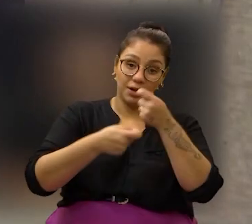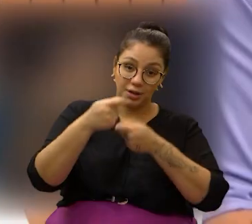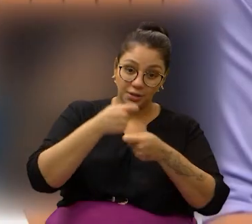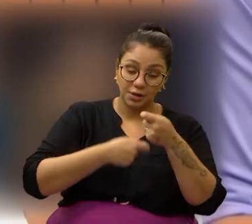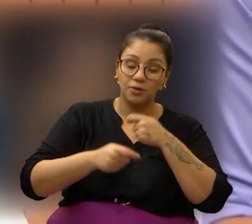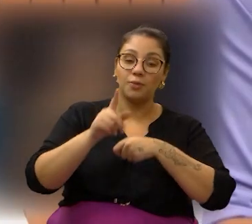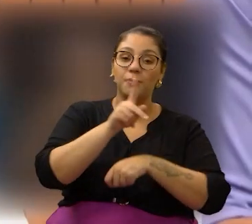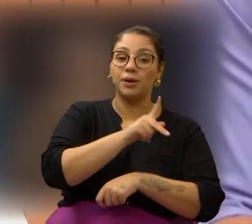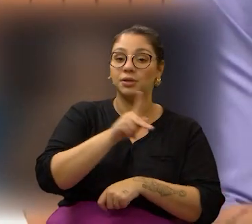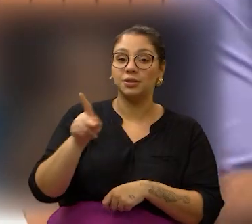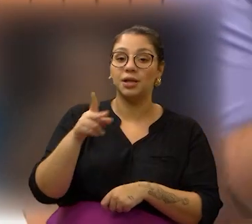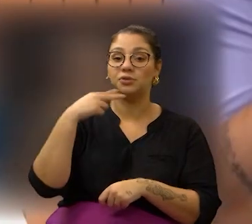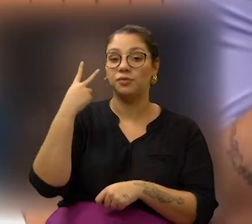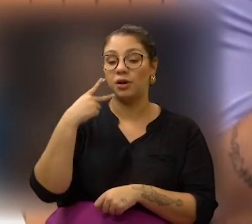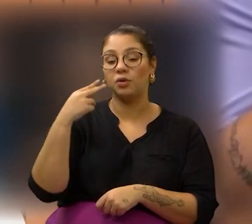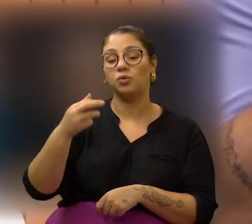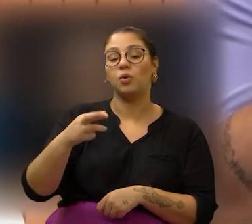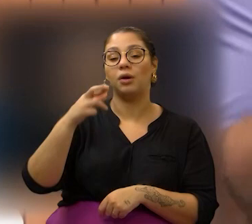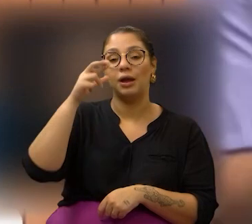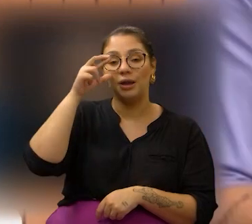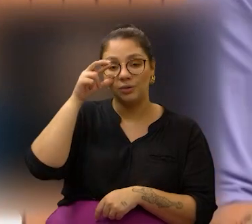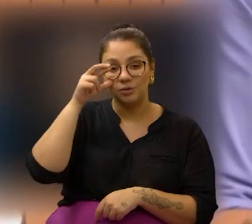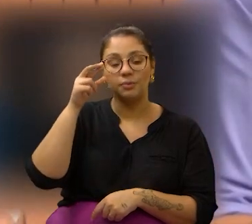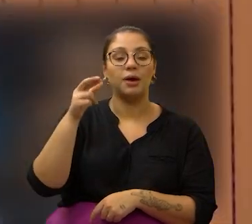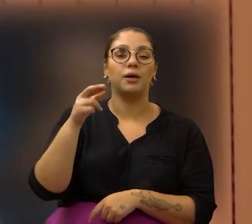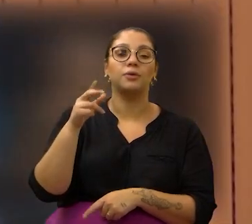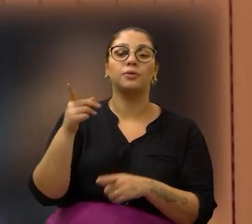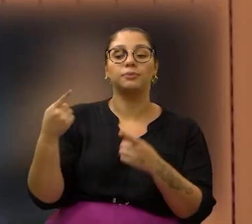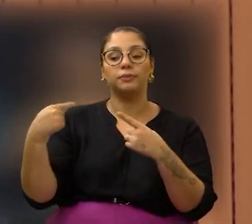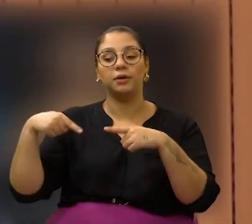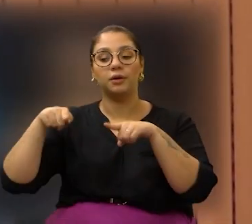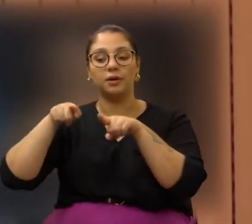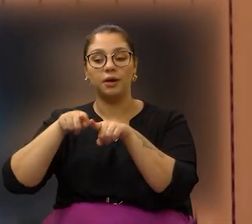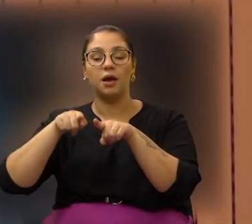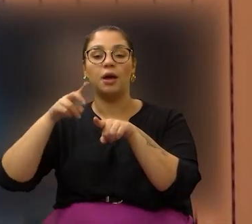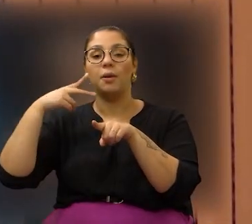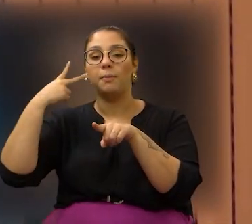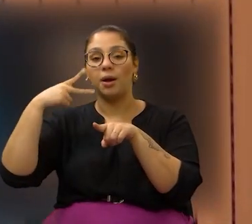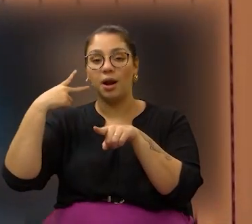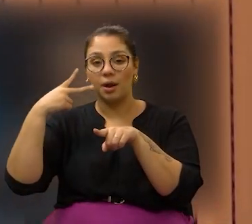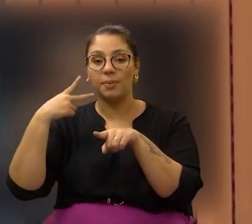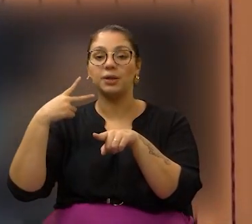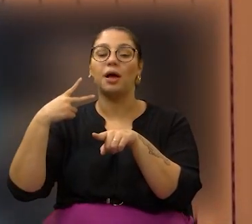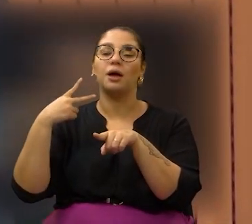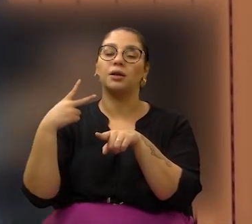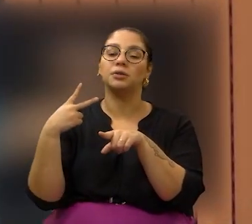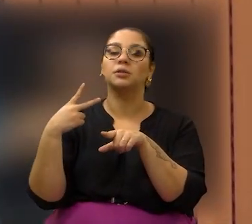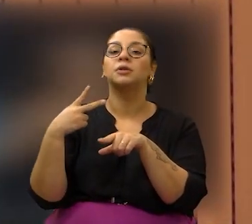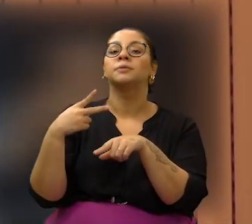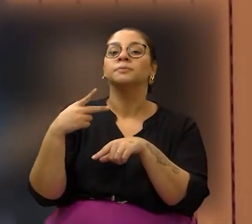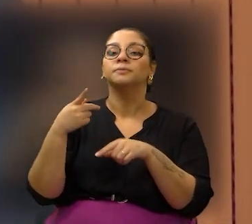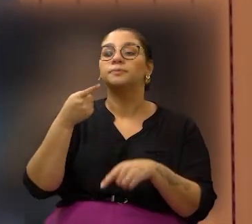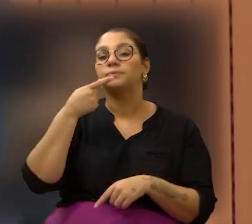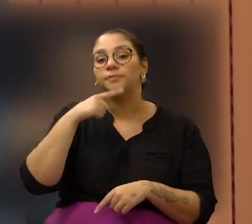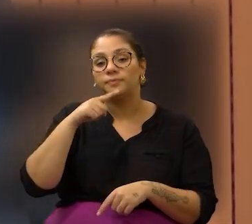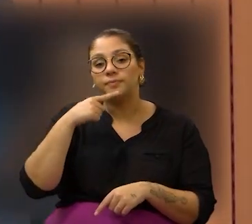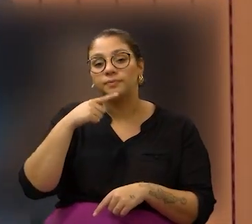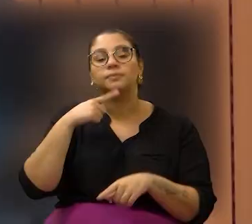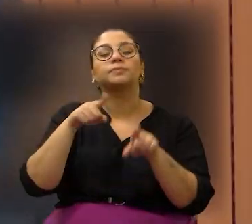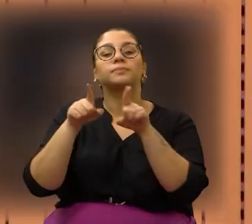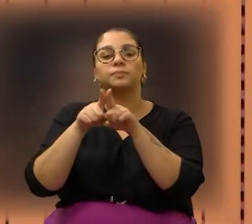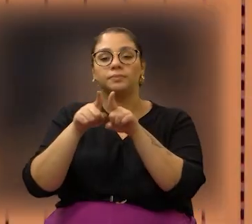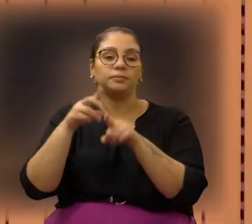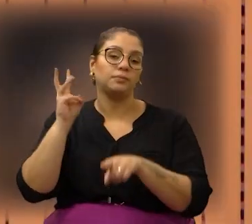Orçamento, presidida pelo vereador Carlinhos Camelô, na companhia dos parlamentares propositores, Eduardo